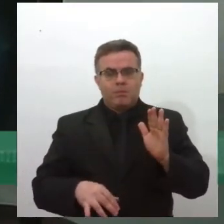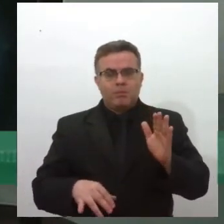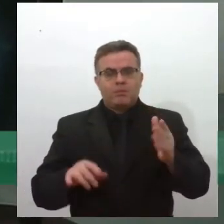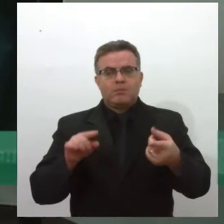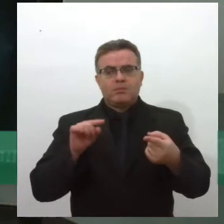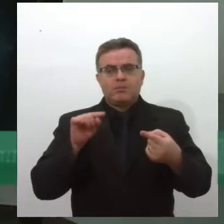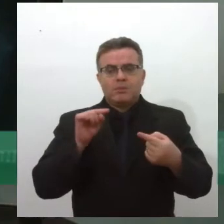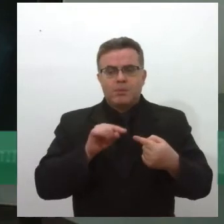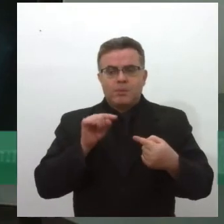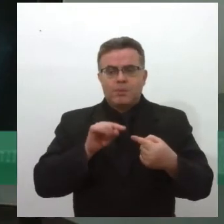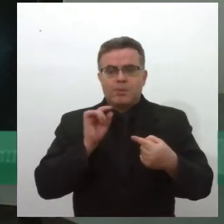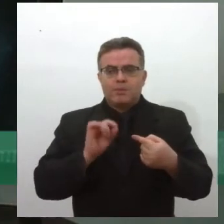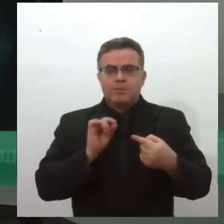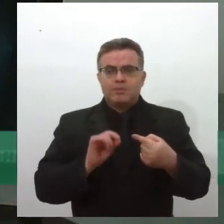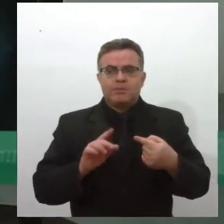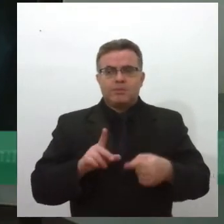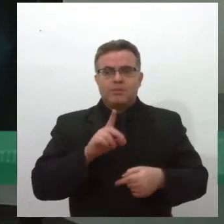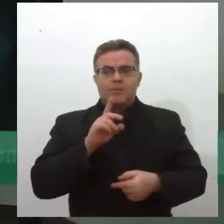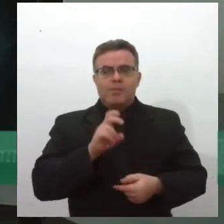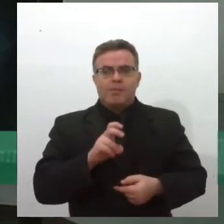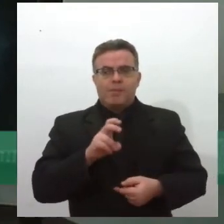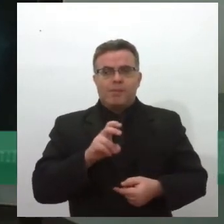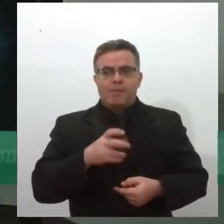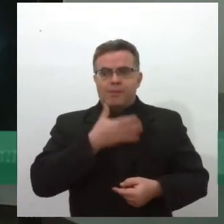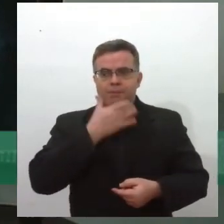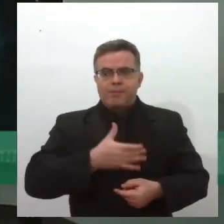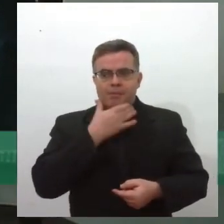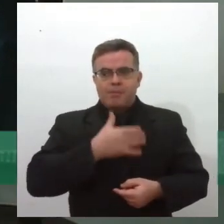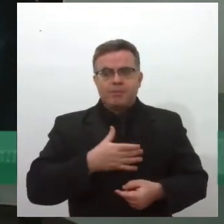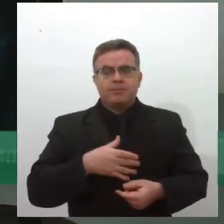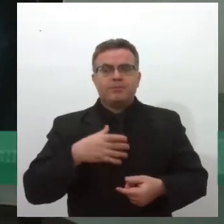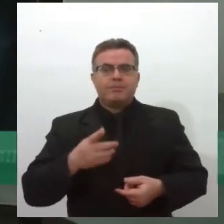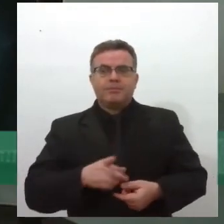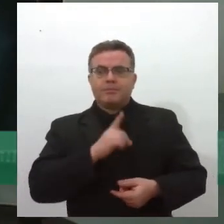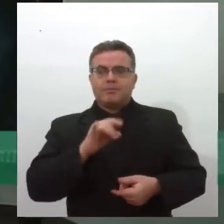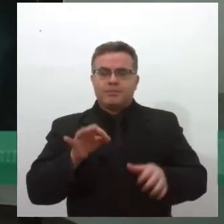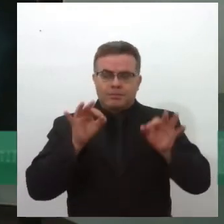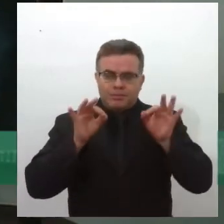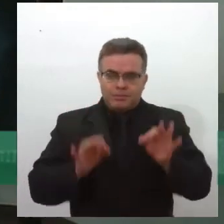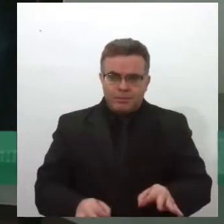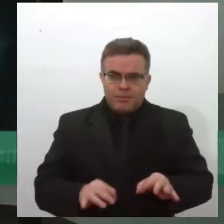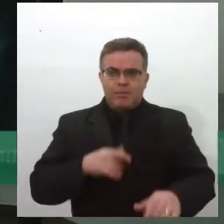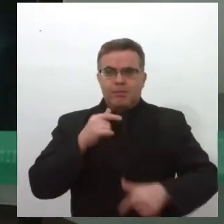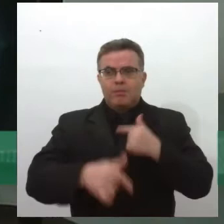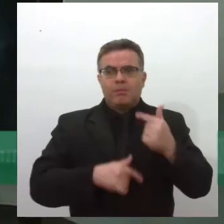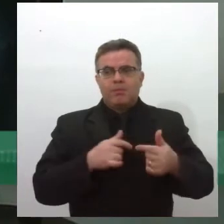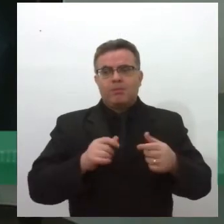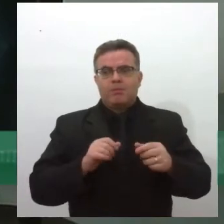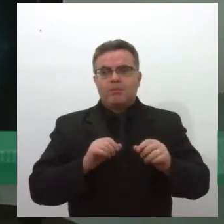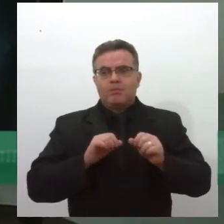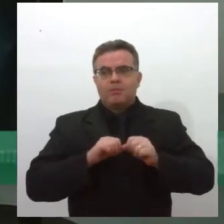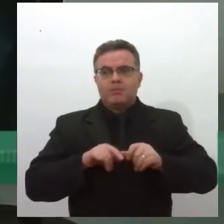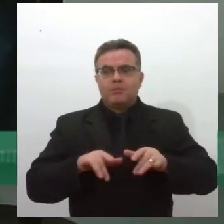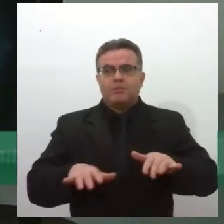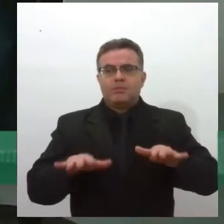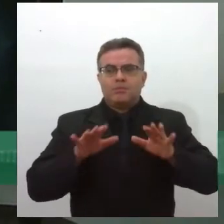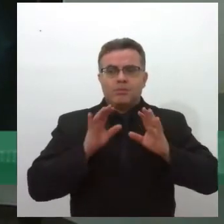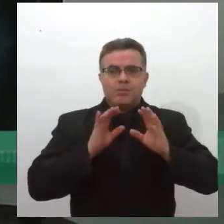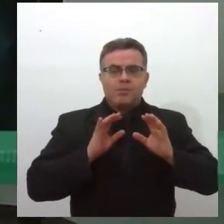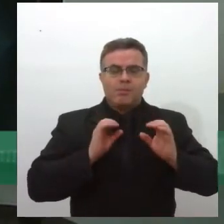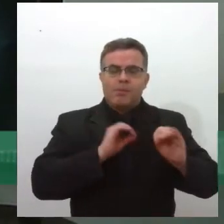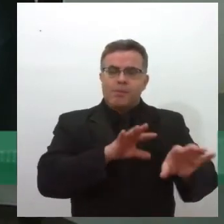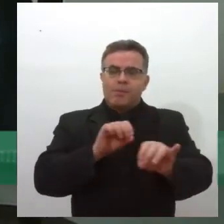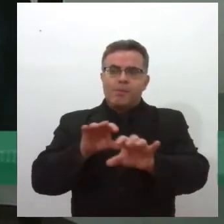coloca a data 5 de setembro como dia D que devem ser desenvolvidas atividades de esclarecimento e incentiva a doação de